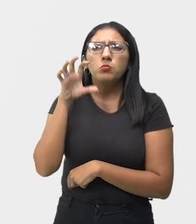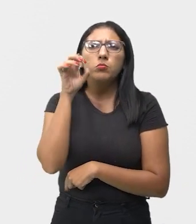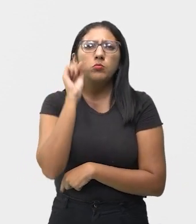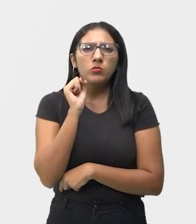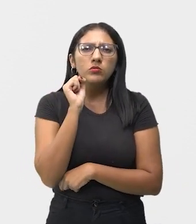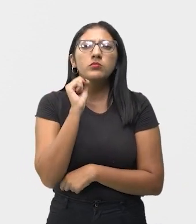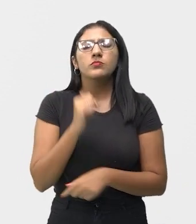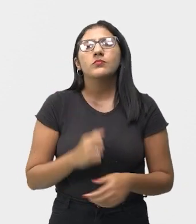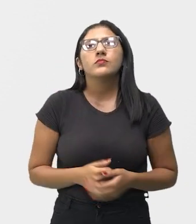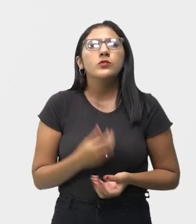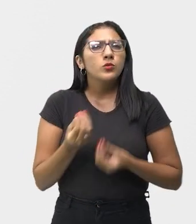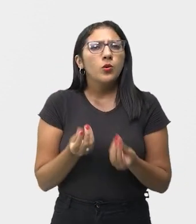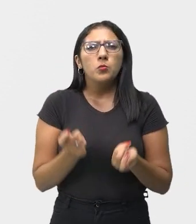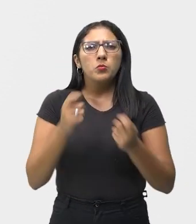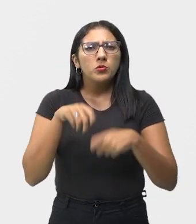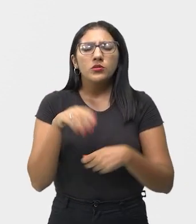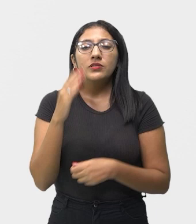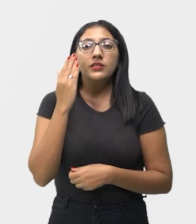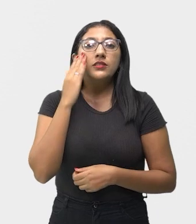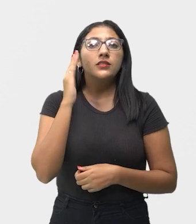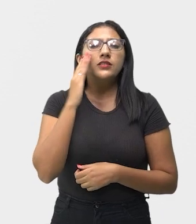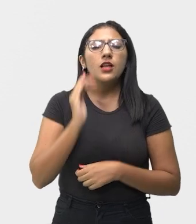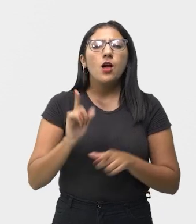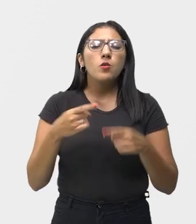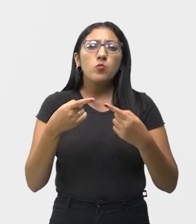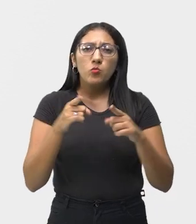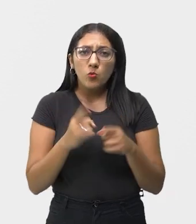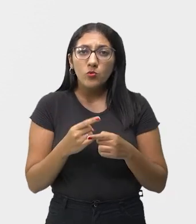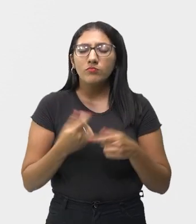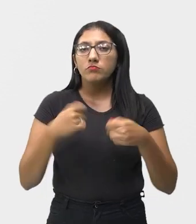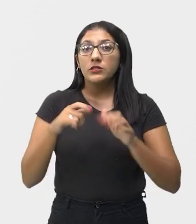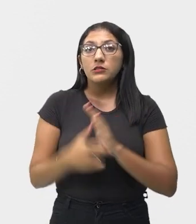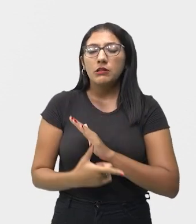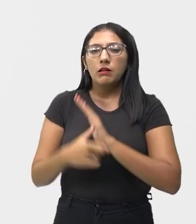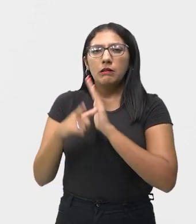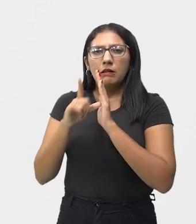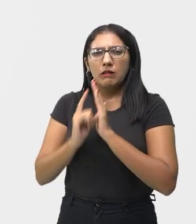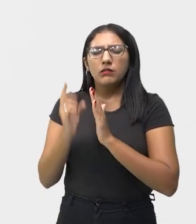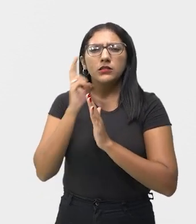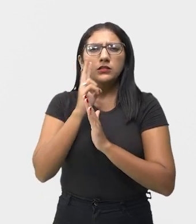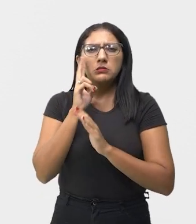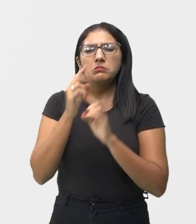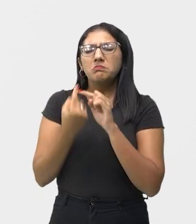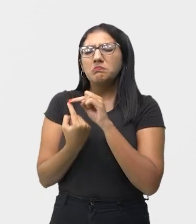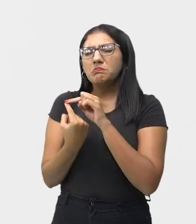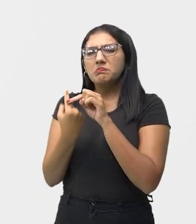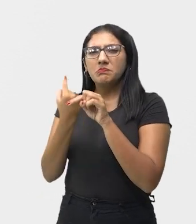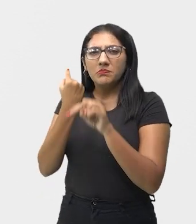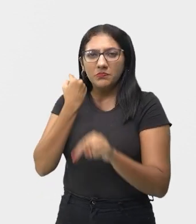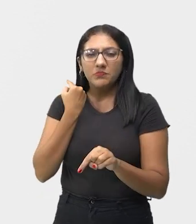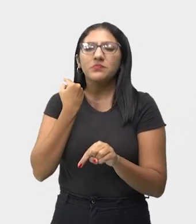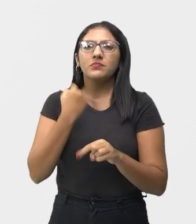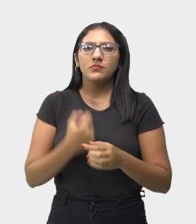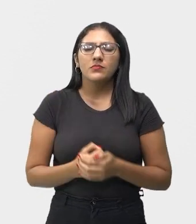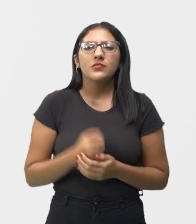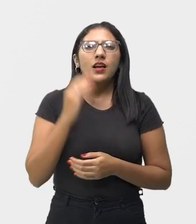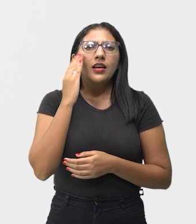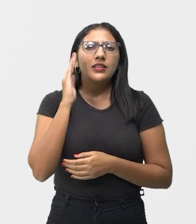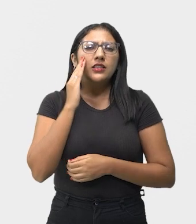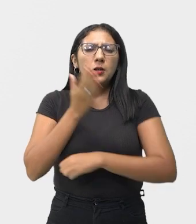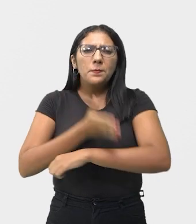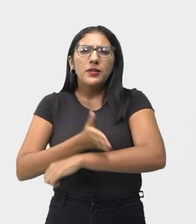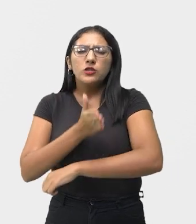-los. Para entender a história da música, é necessário voltar aos tempos pré-históricos, passar pela